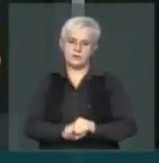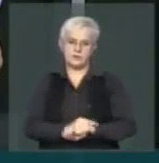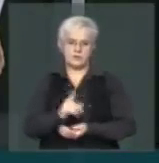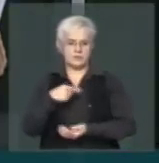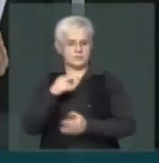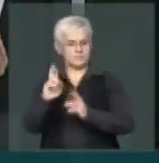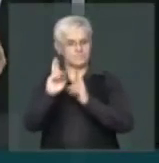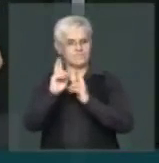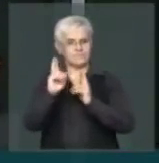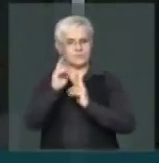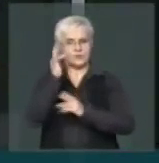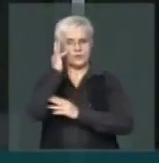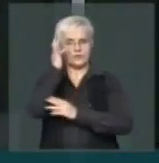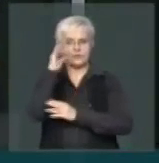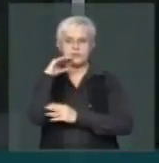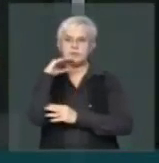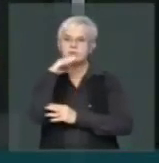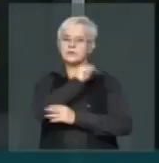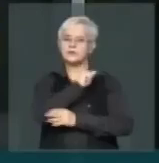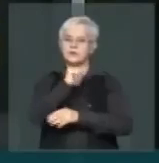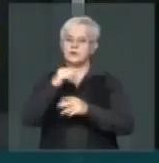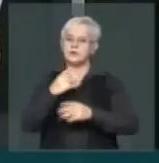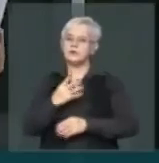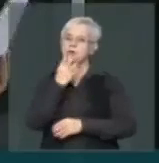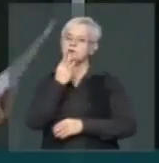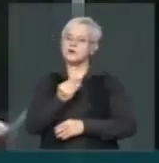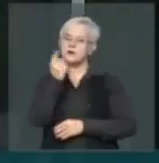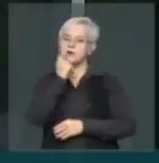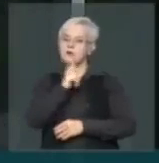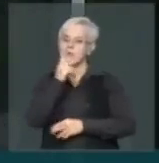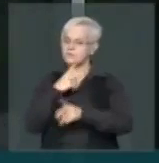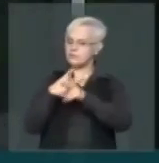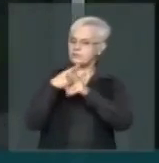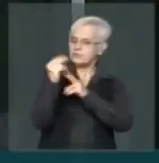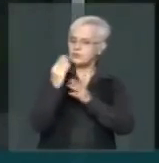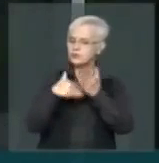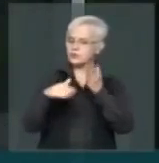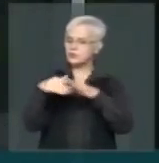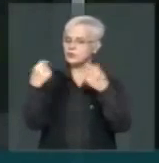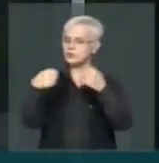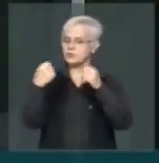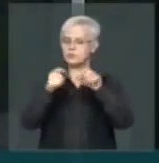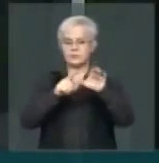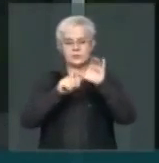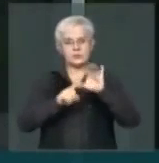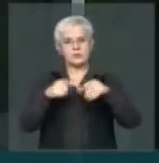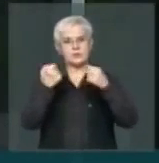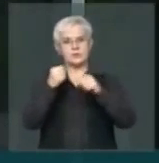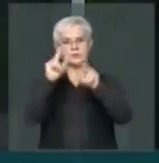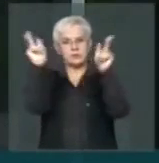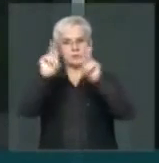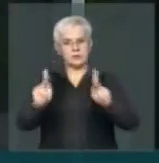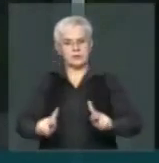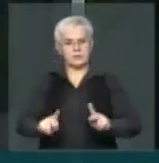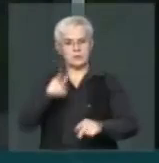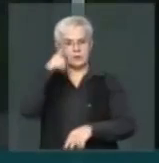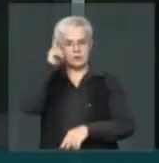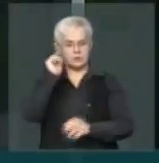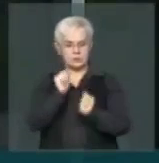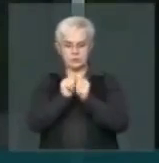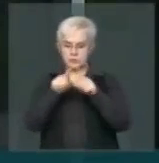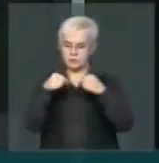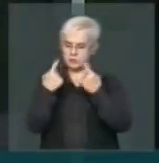Desejamos que um futuro próximo Israel alcance tudo o que mais almeja e que necessita, que é a paz. E ontem, reunido com o